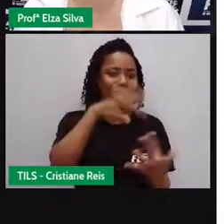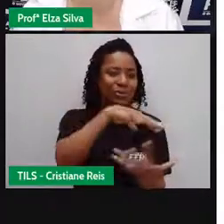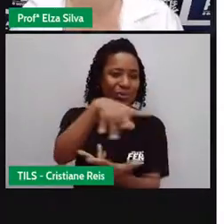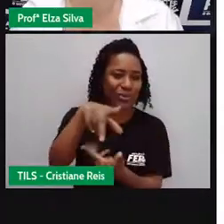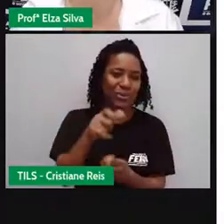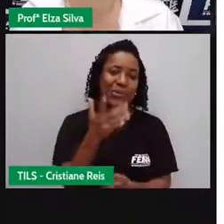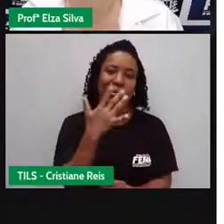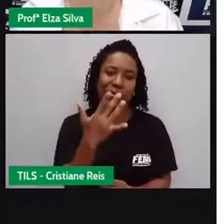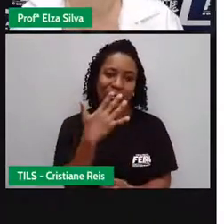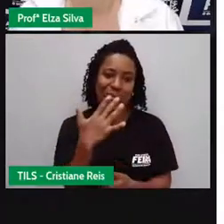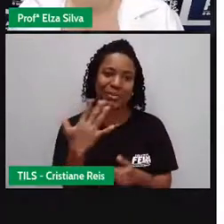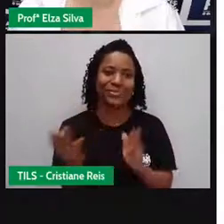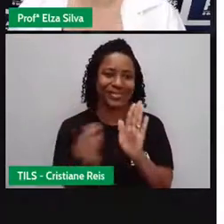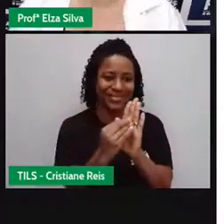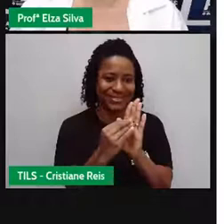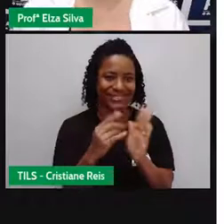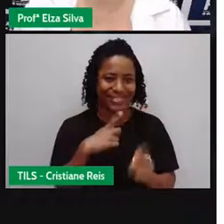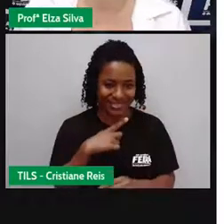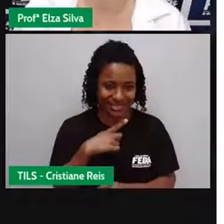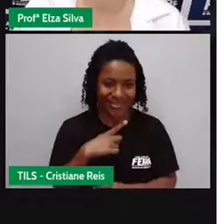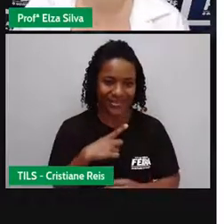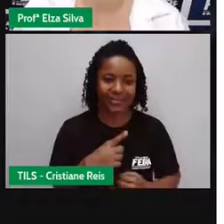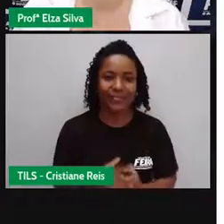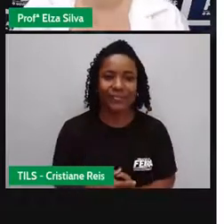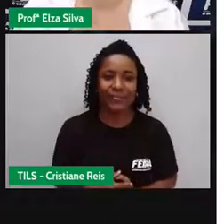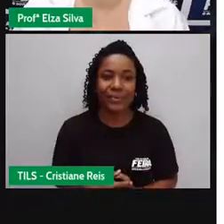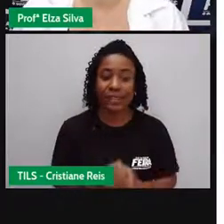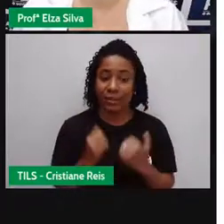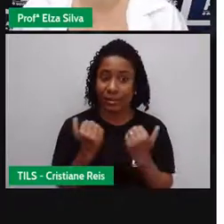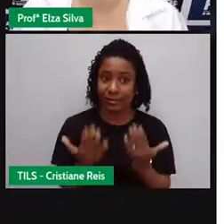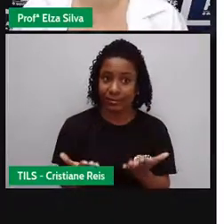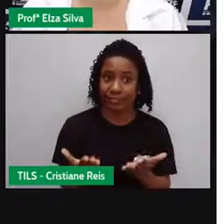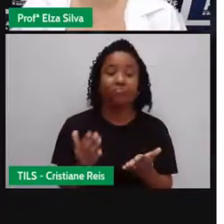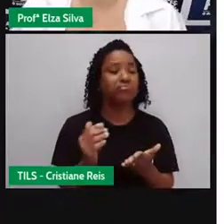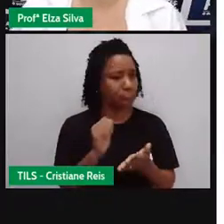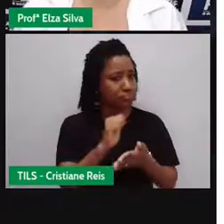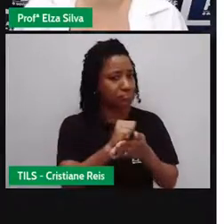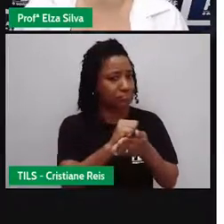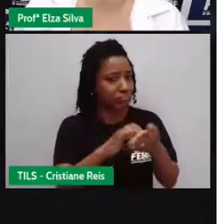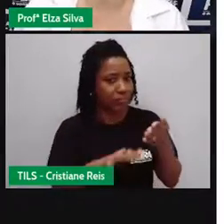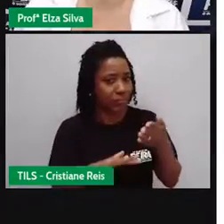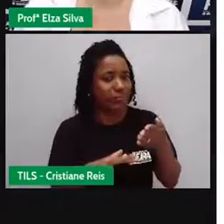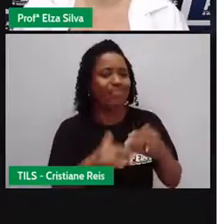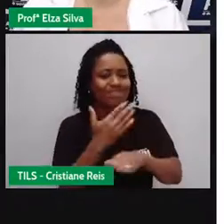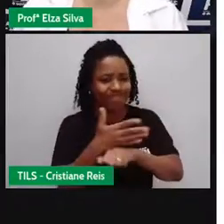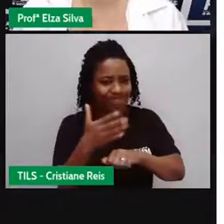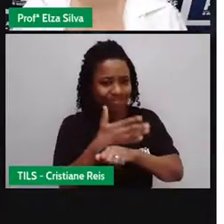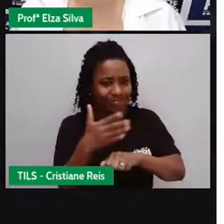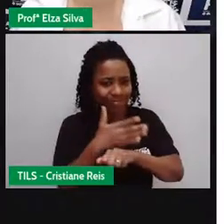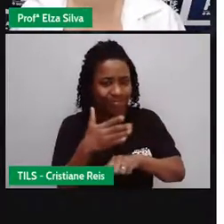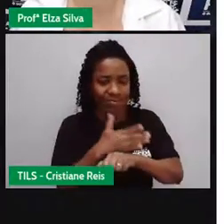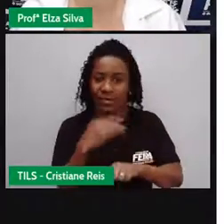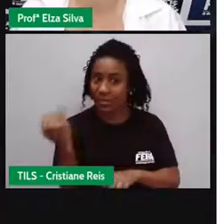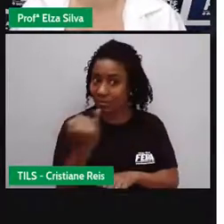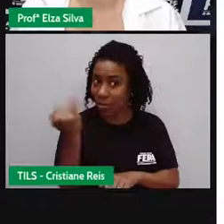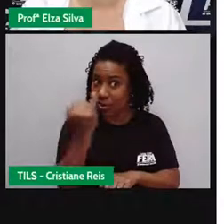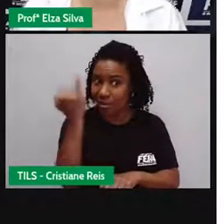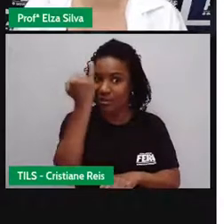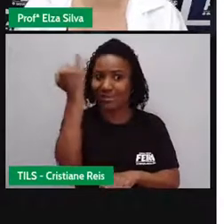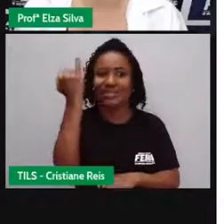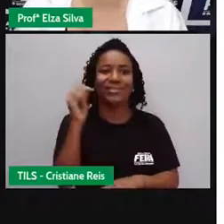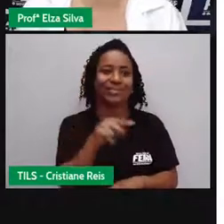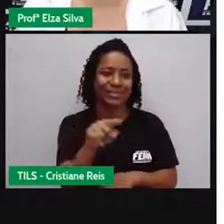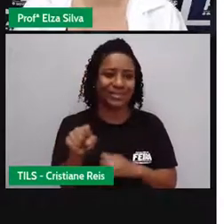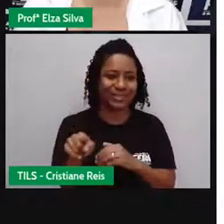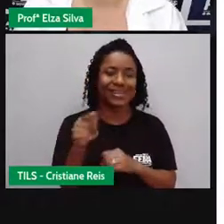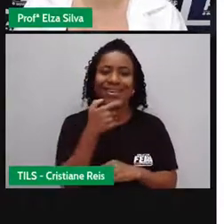na atualidade Então este exercício, ele é importante para que você possa desenvolver o